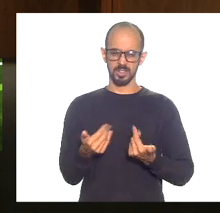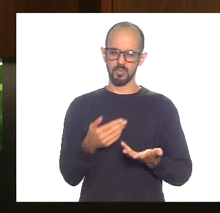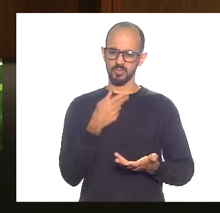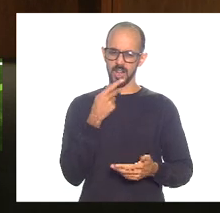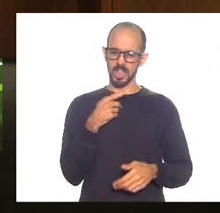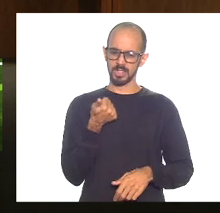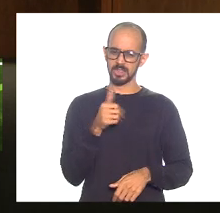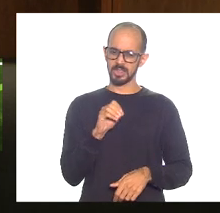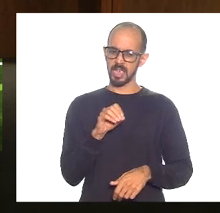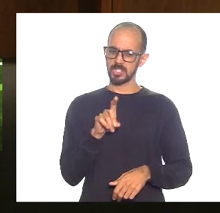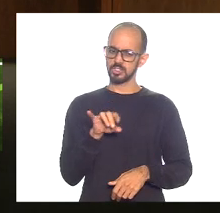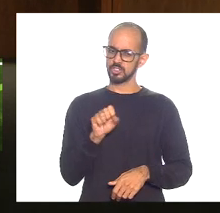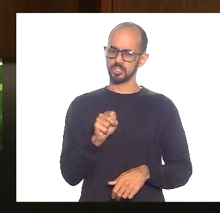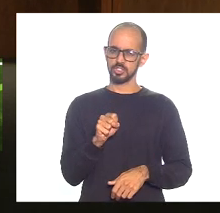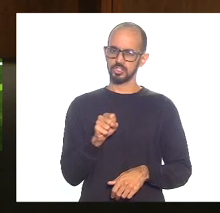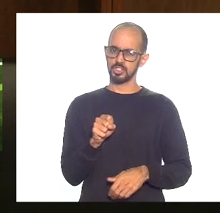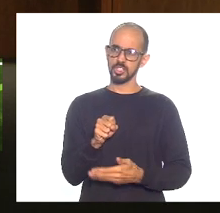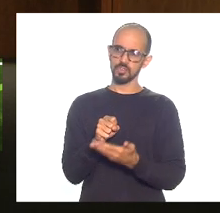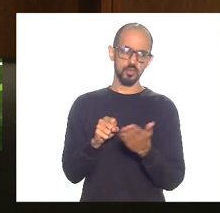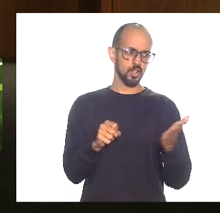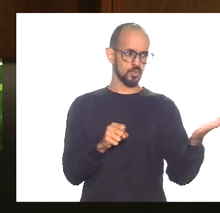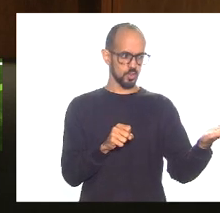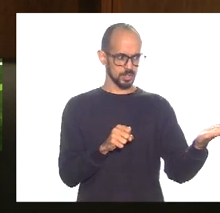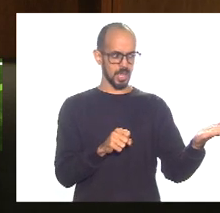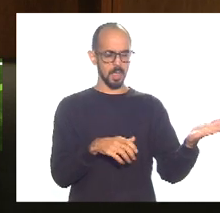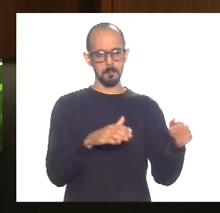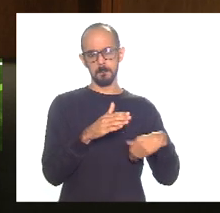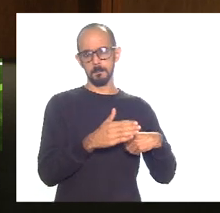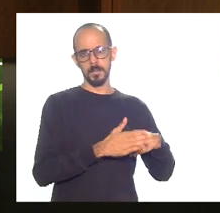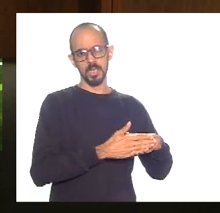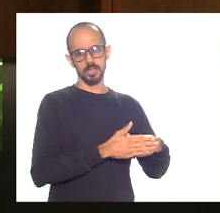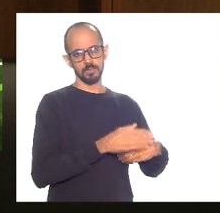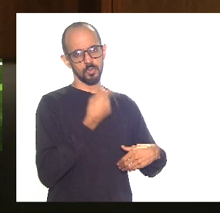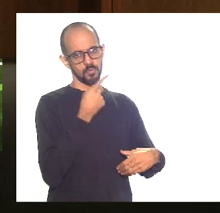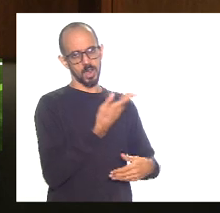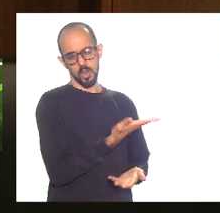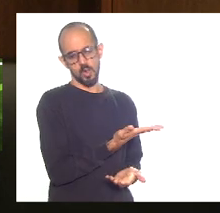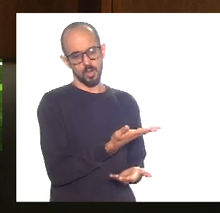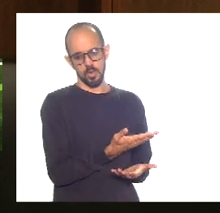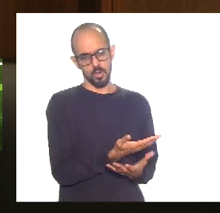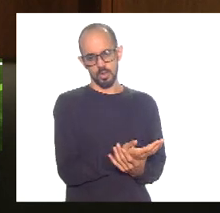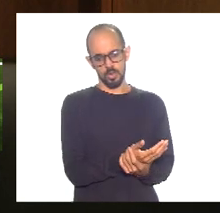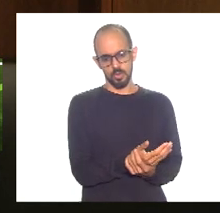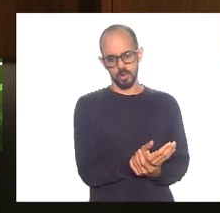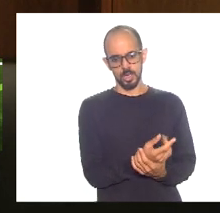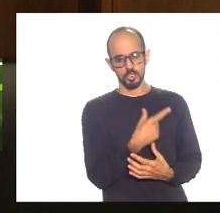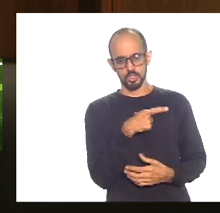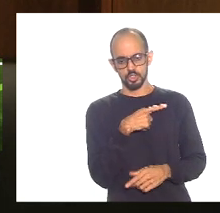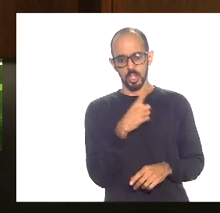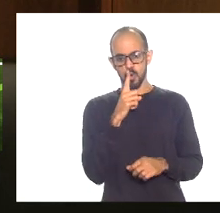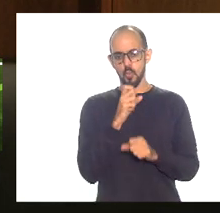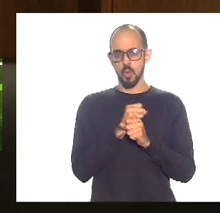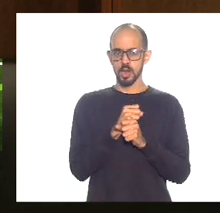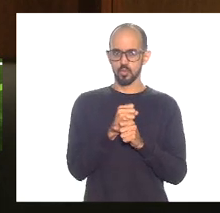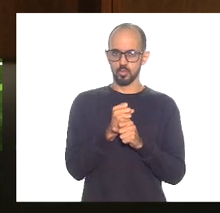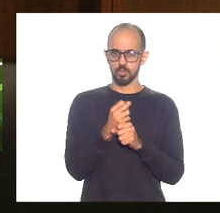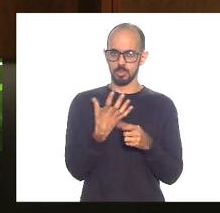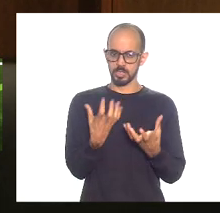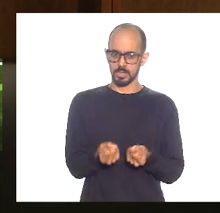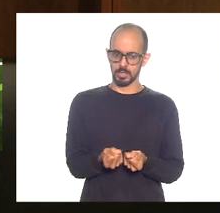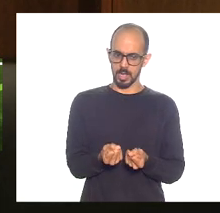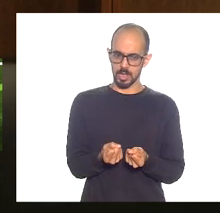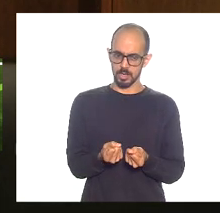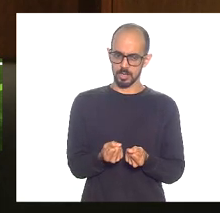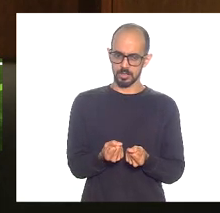dias foi vossa excelência que falou Marcio no início para aderir nós temos um ano para aderir nós temos um ano para aderir e não